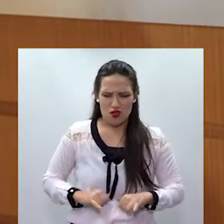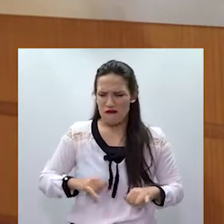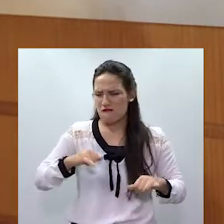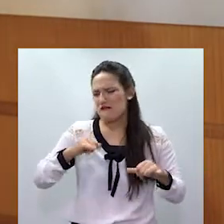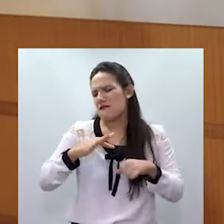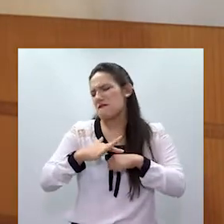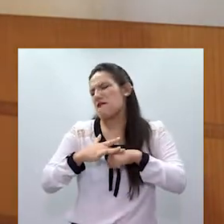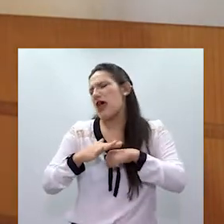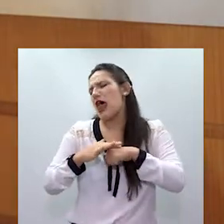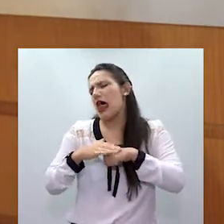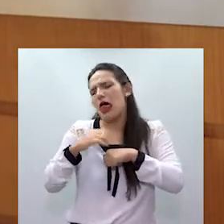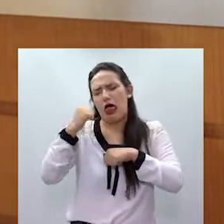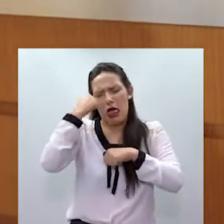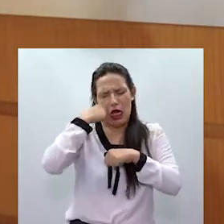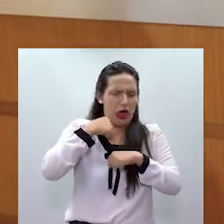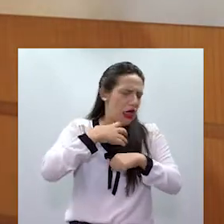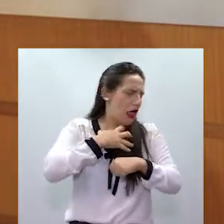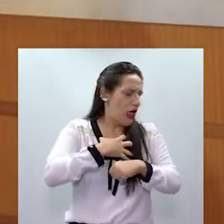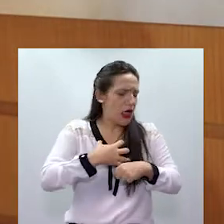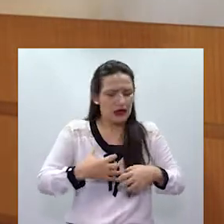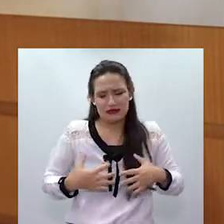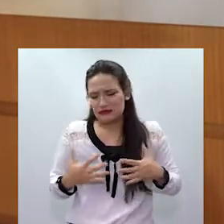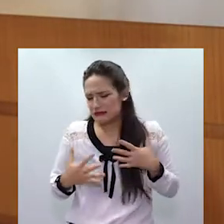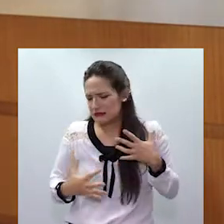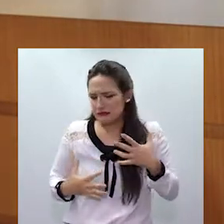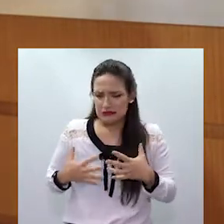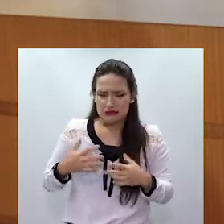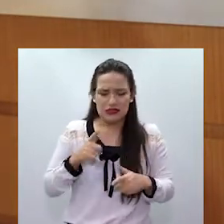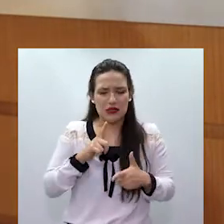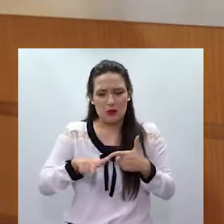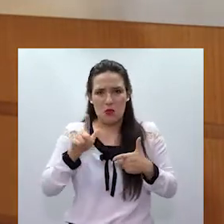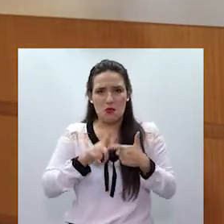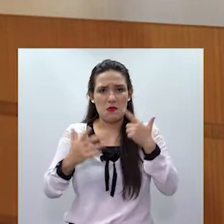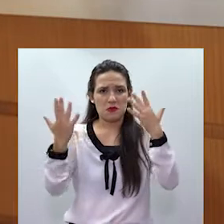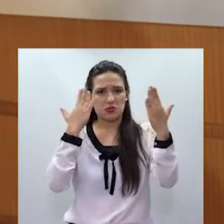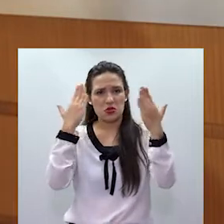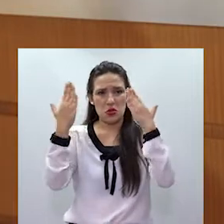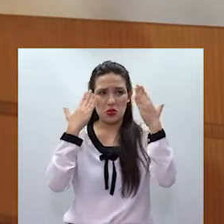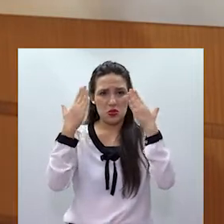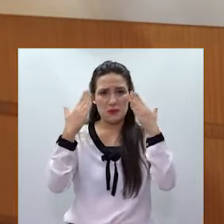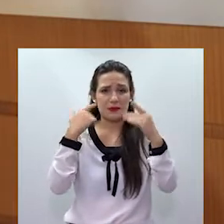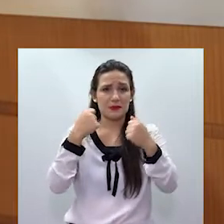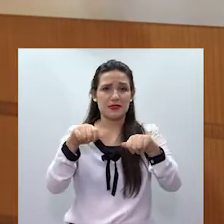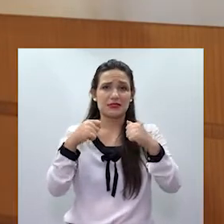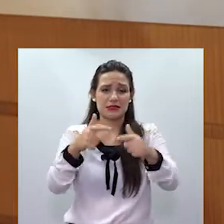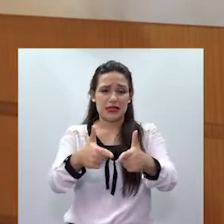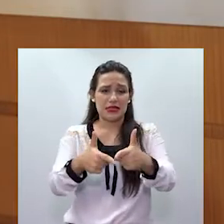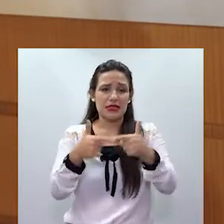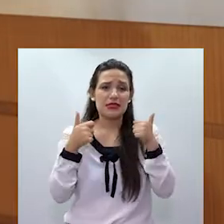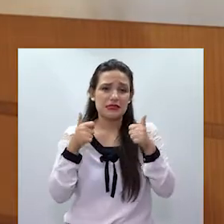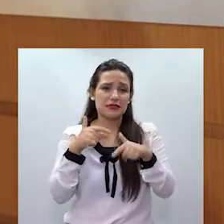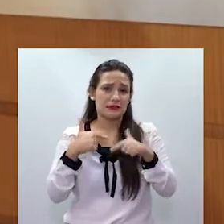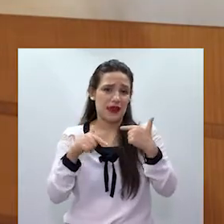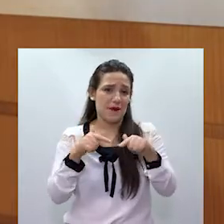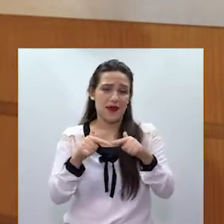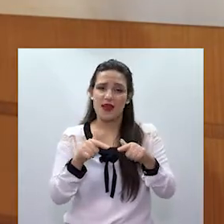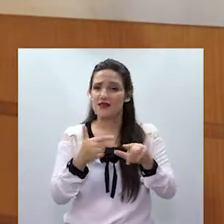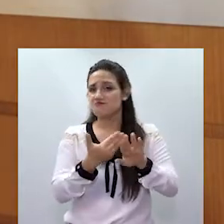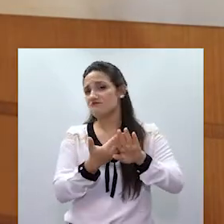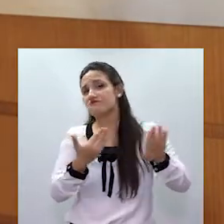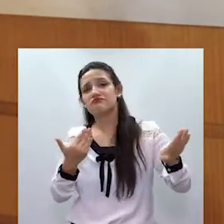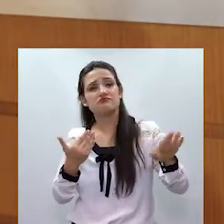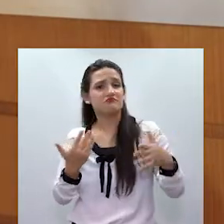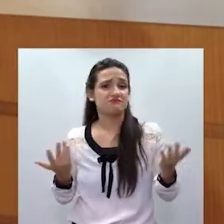o sistema único de saúde. As vítimas sofrem de danos psicológicos também, às vezes precisam de licenças médicas,